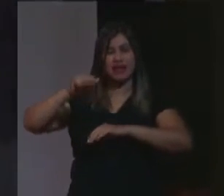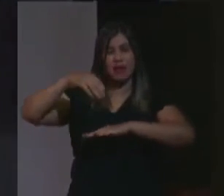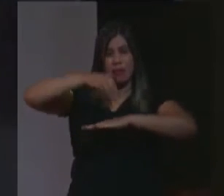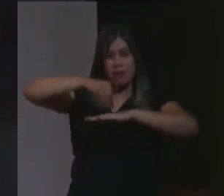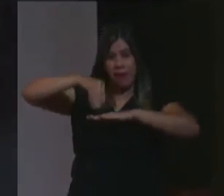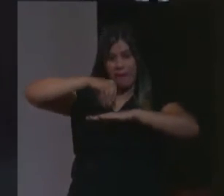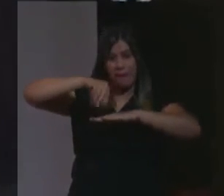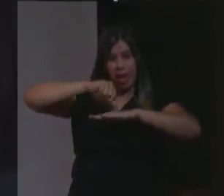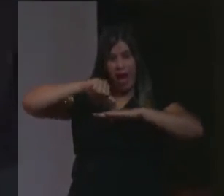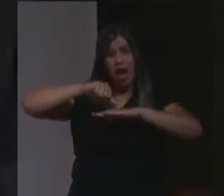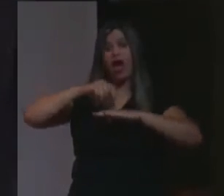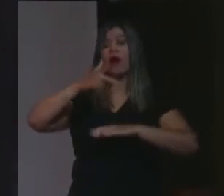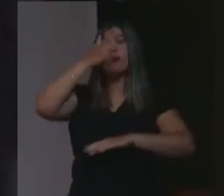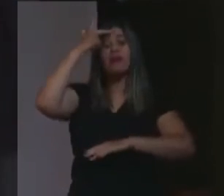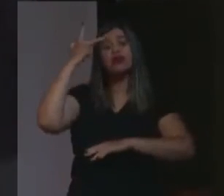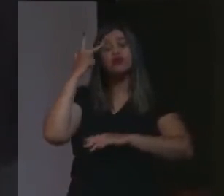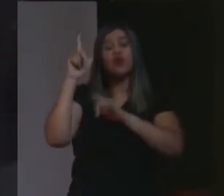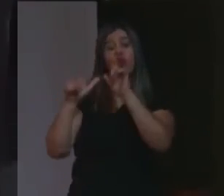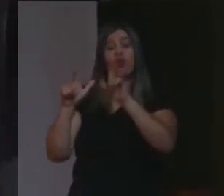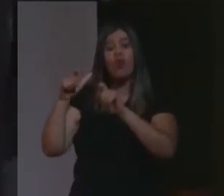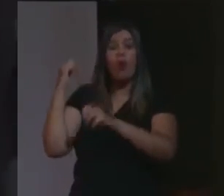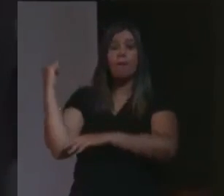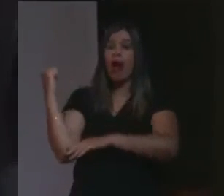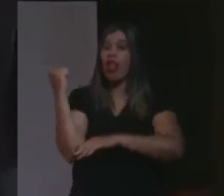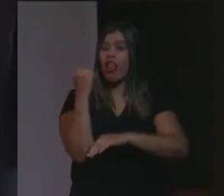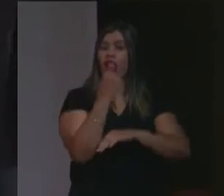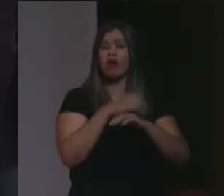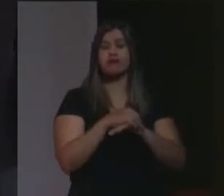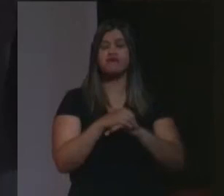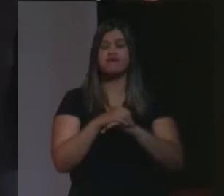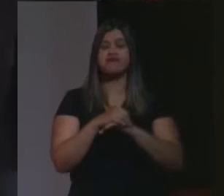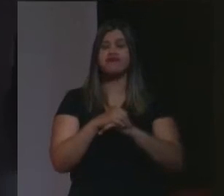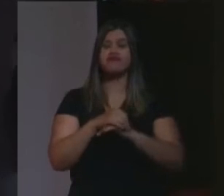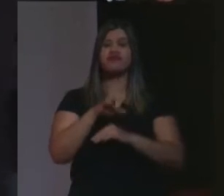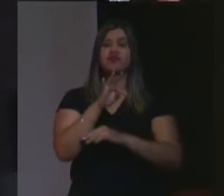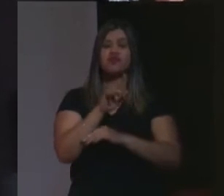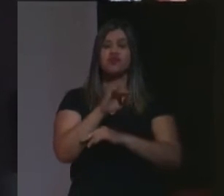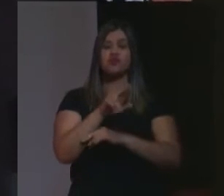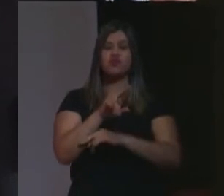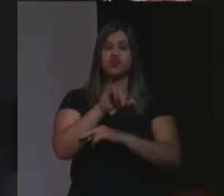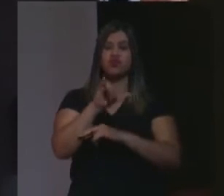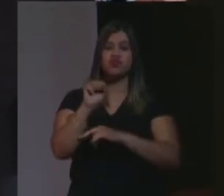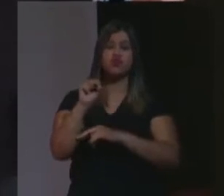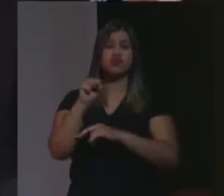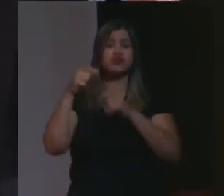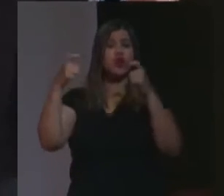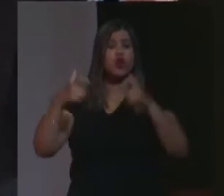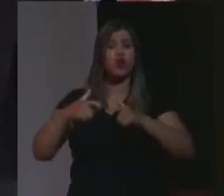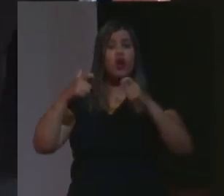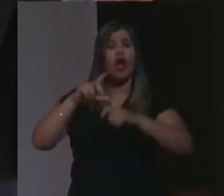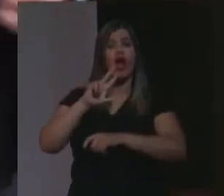são os utus, os tutsis em Ruanda,